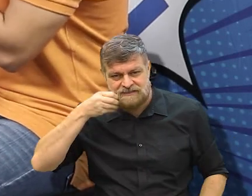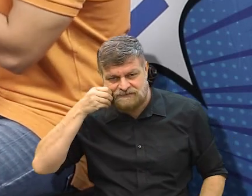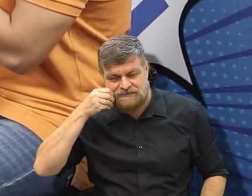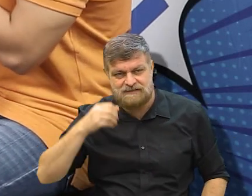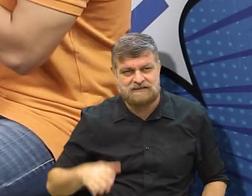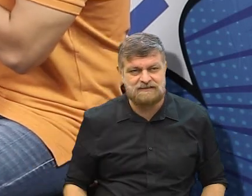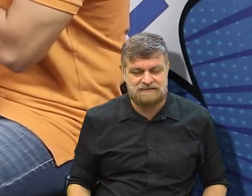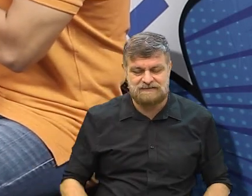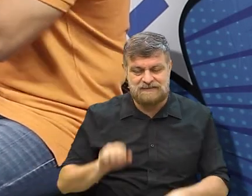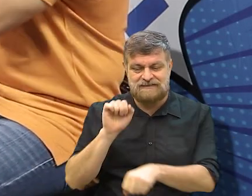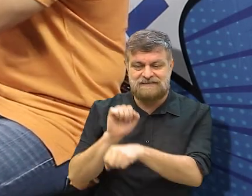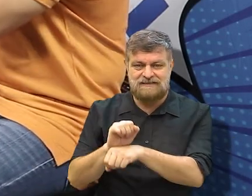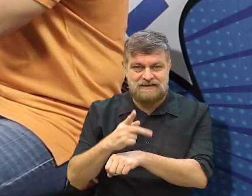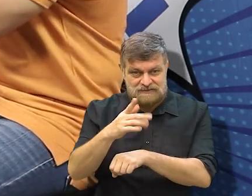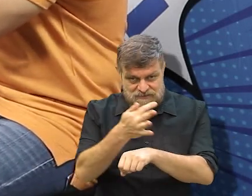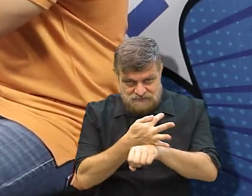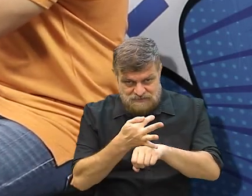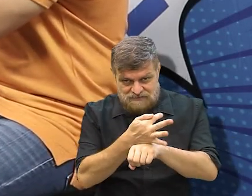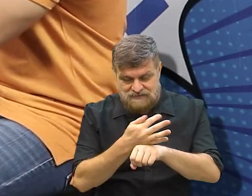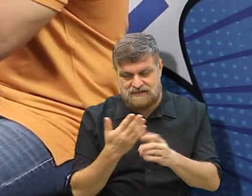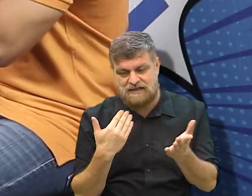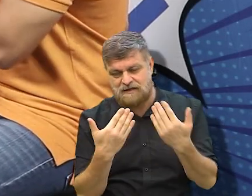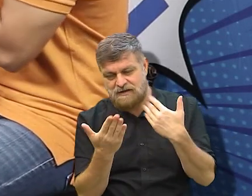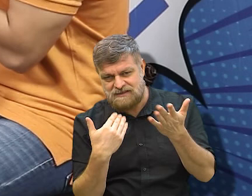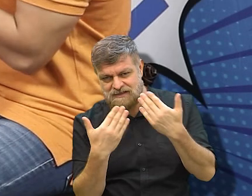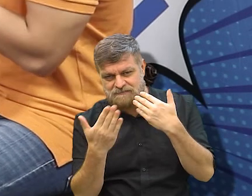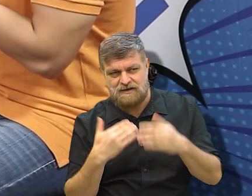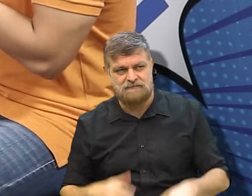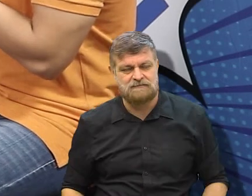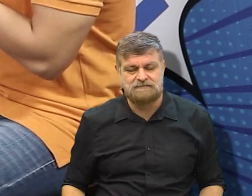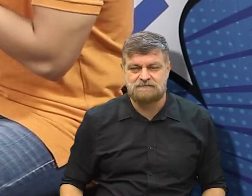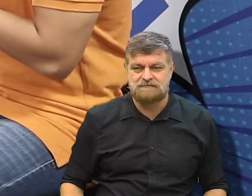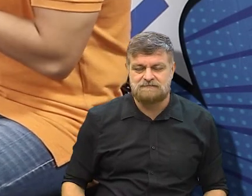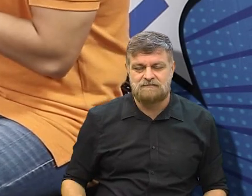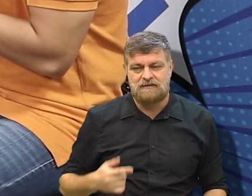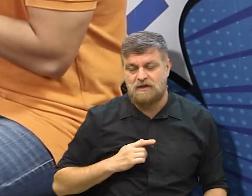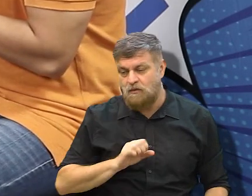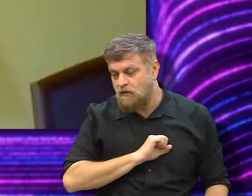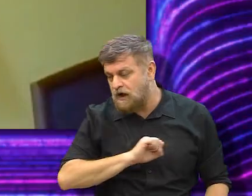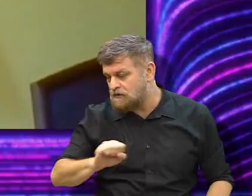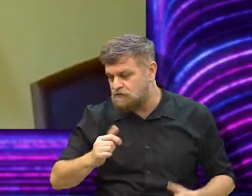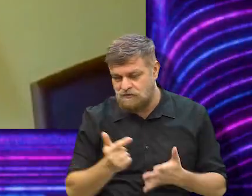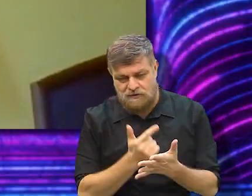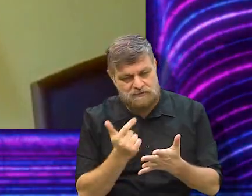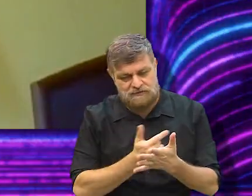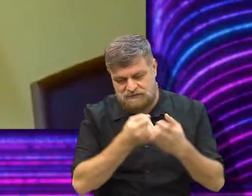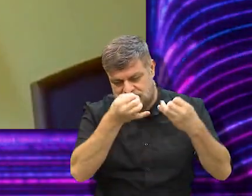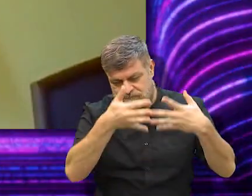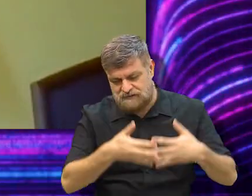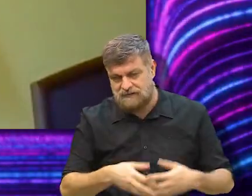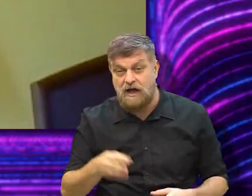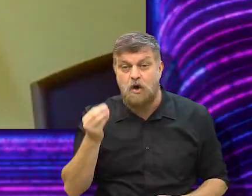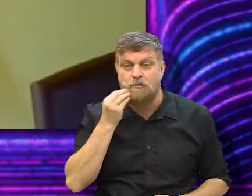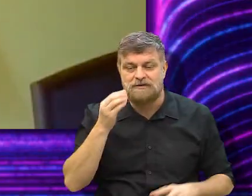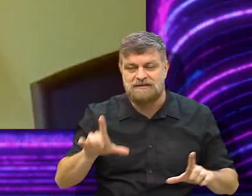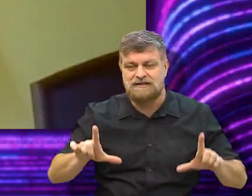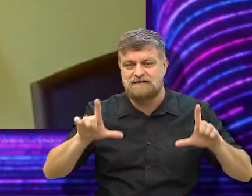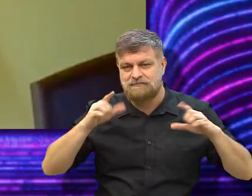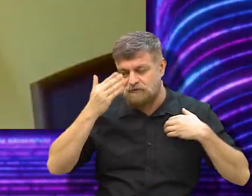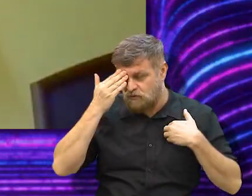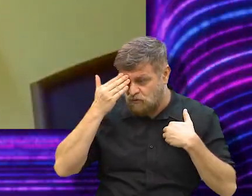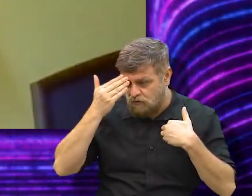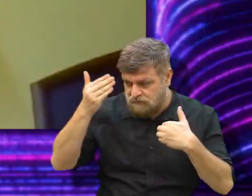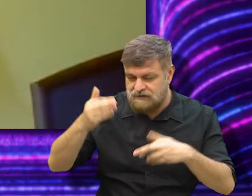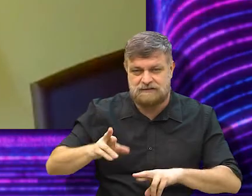espacinho aí, interromper as suas férias para bater esse papo com a gente. Imagina, adoro falar sobre os livros, eu que agradeço a oportunidade,